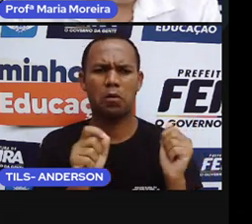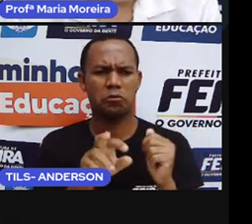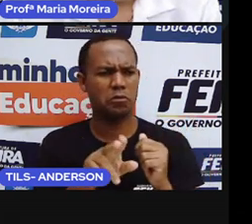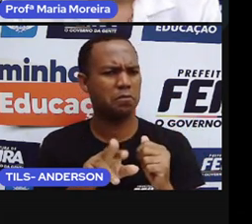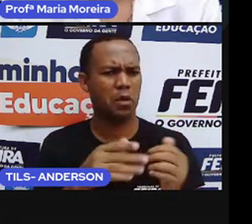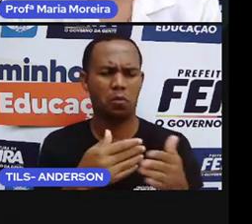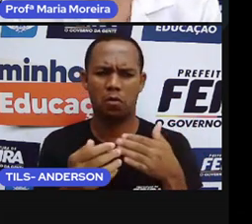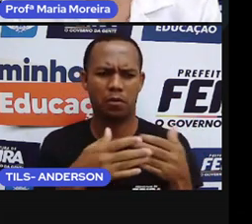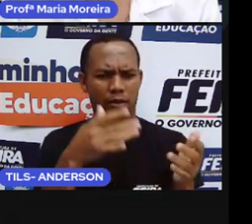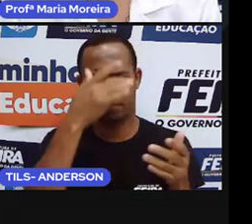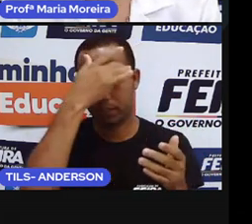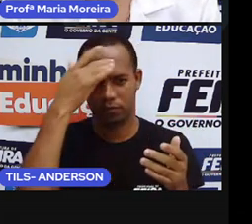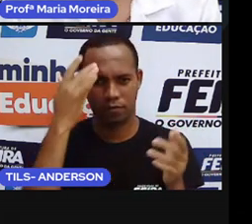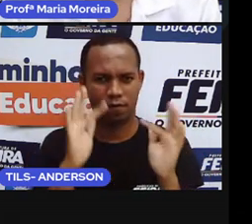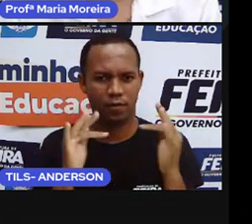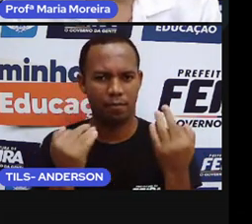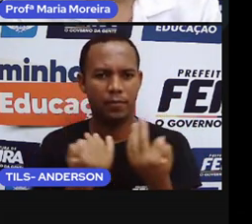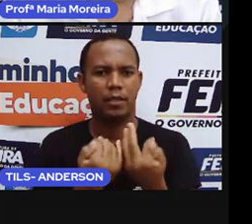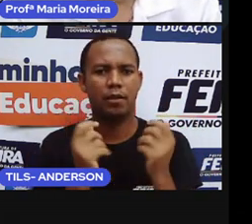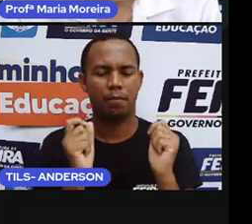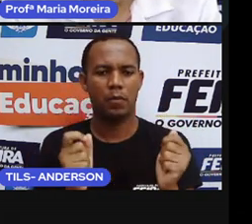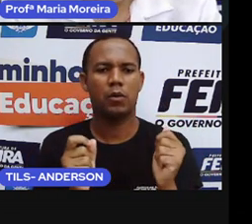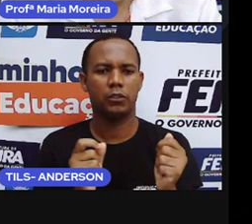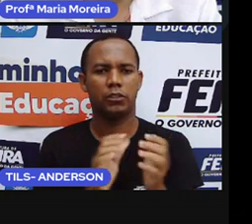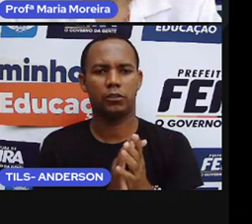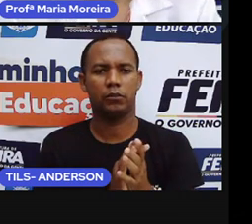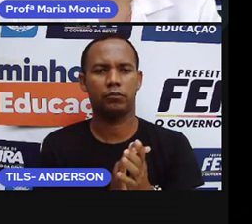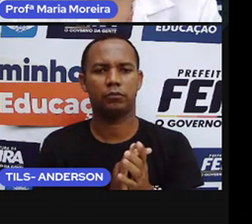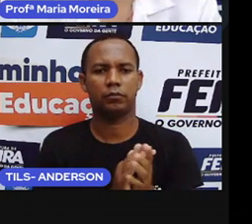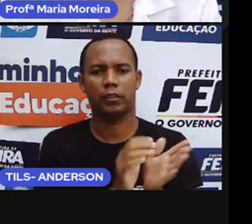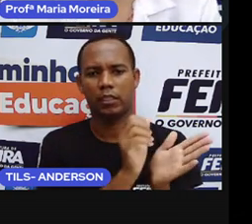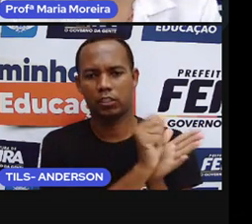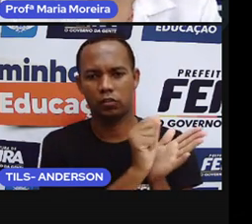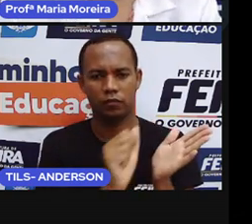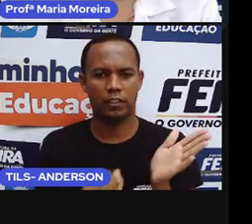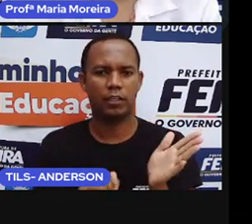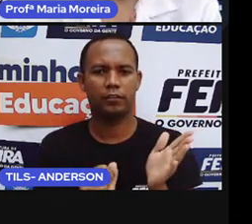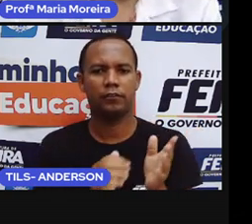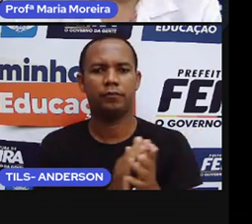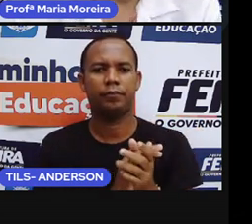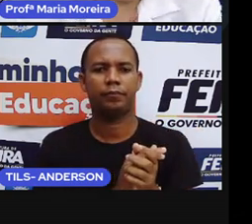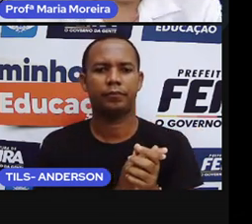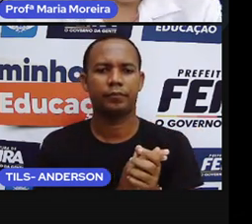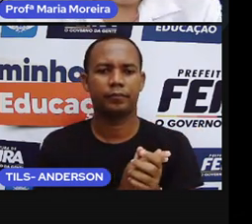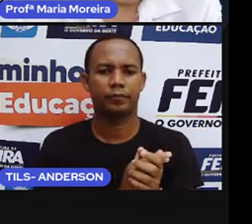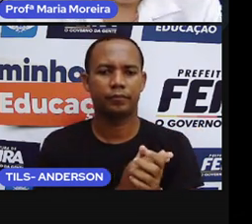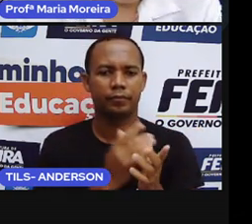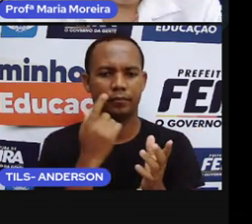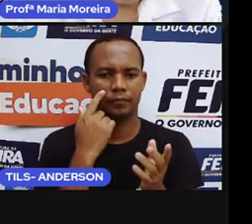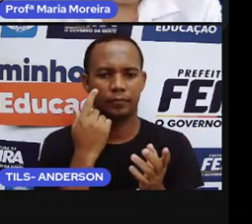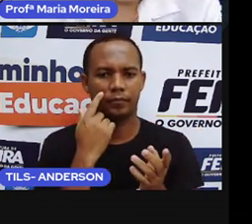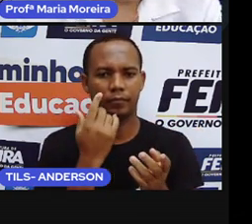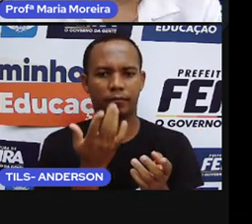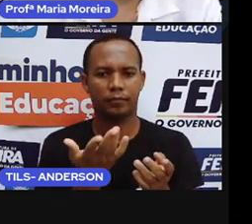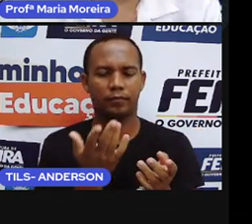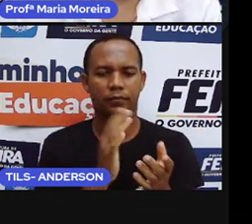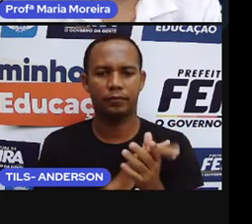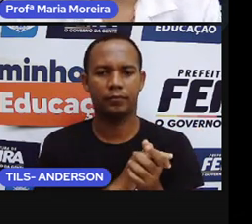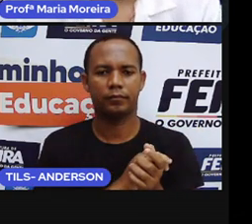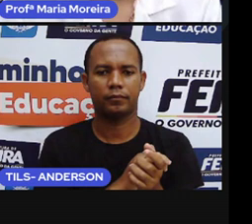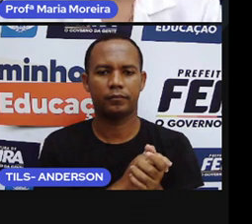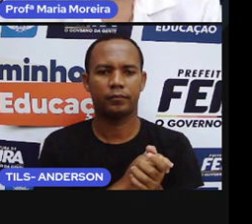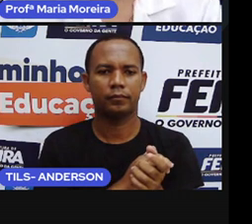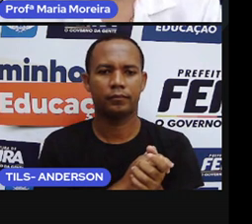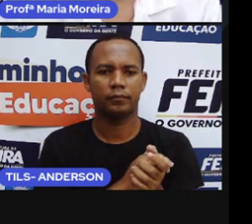velho, com a ajuda do responsável por você, com a ajuda de querer tomar conta de você aí nesse período? Vamos